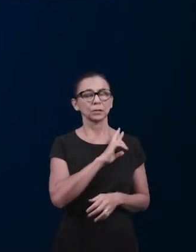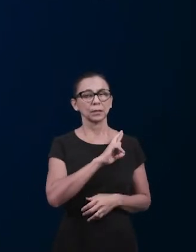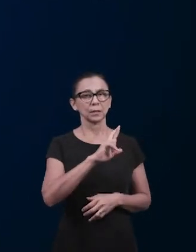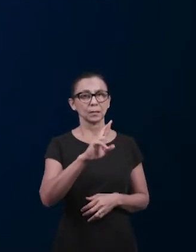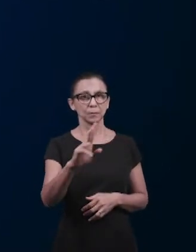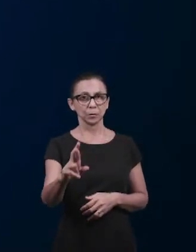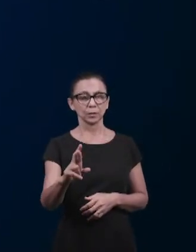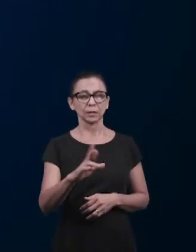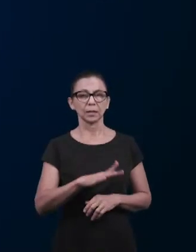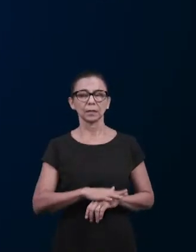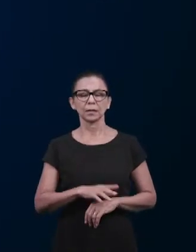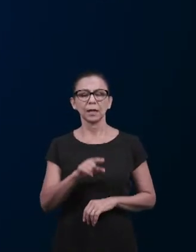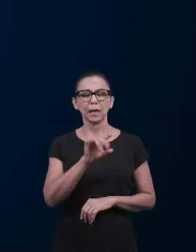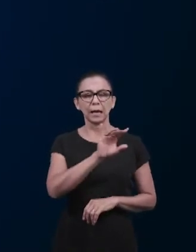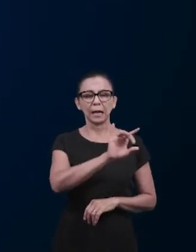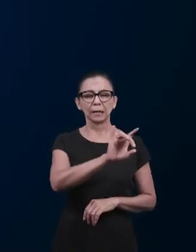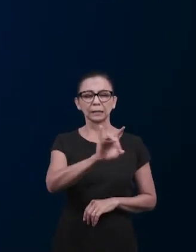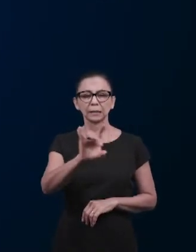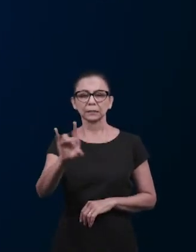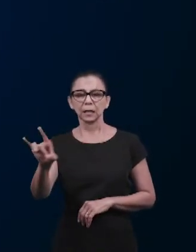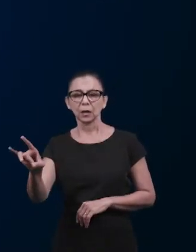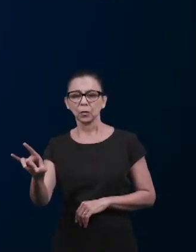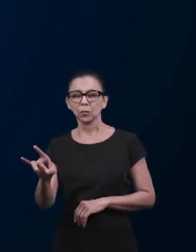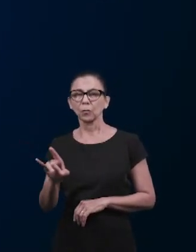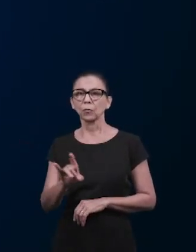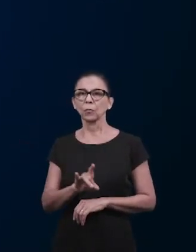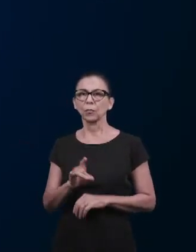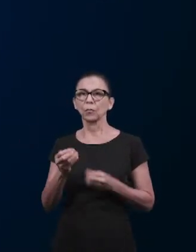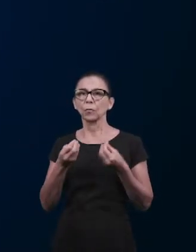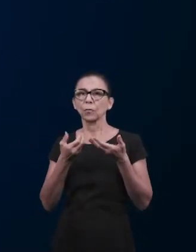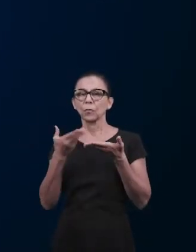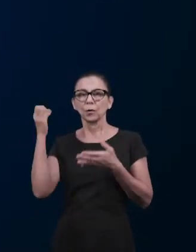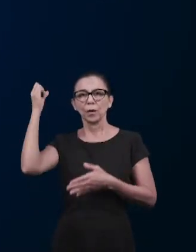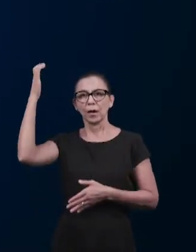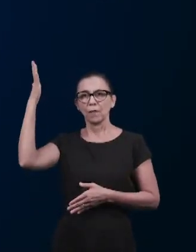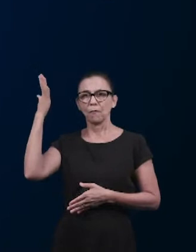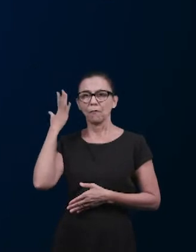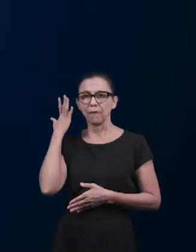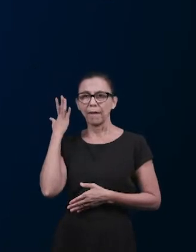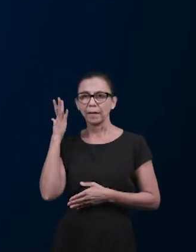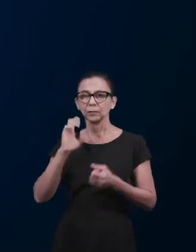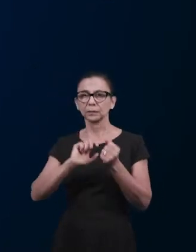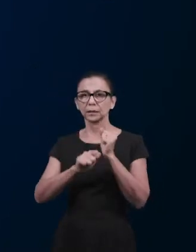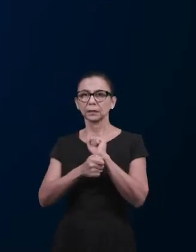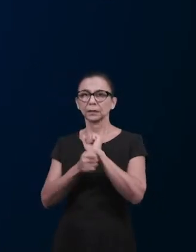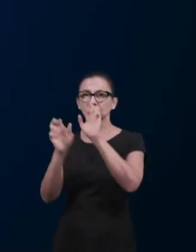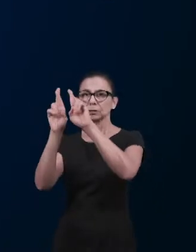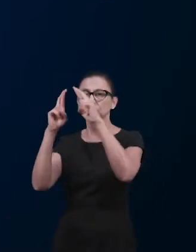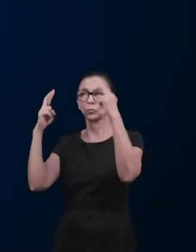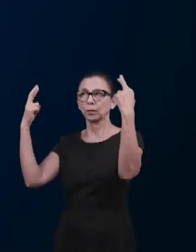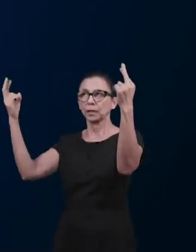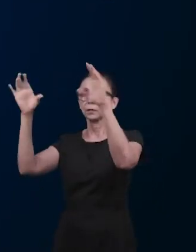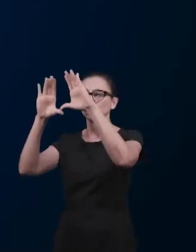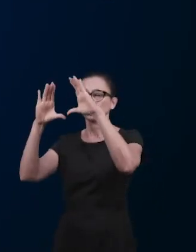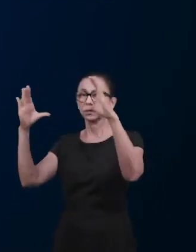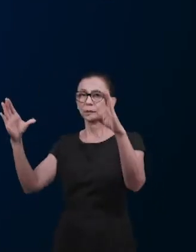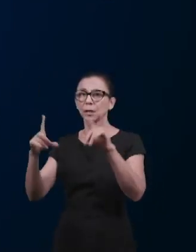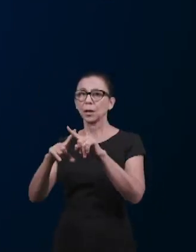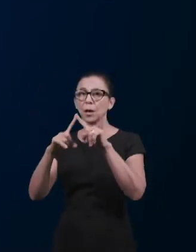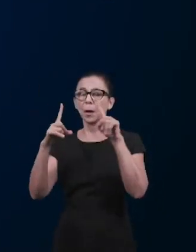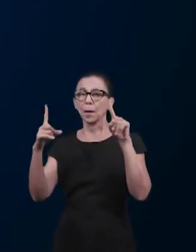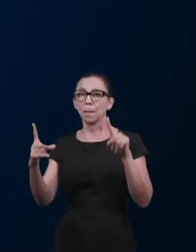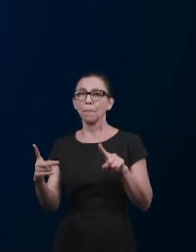-lhes, porque a voz é dado conhecer os mistérios do Reino dos Céus, mas a eles